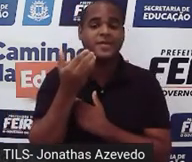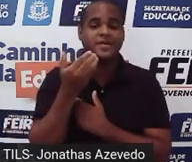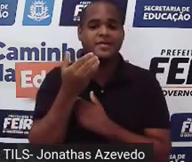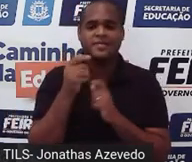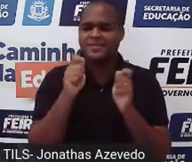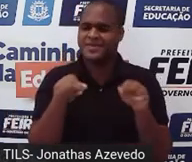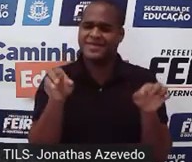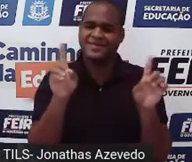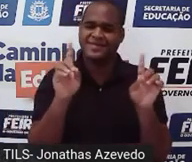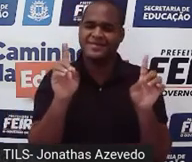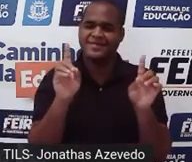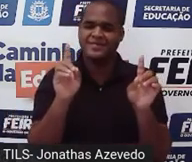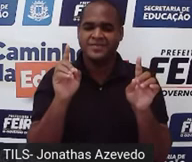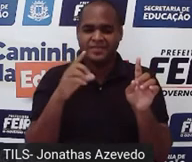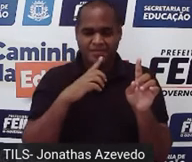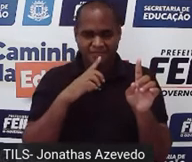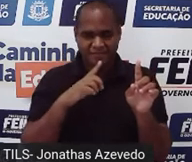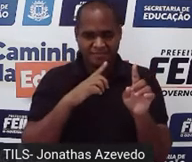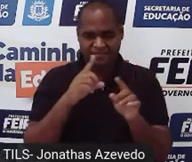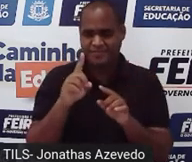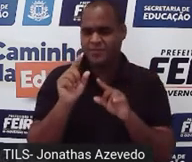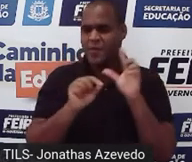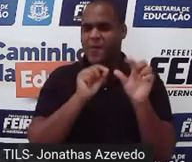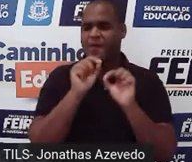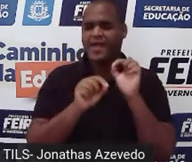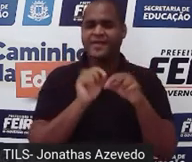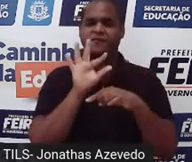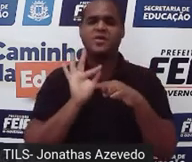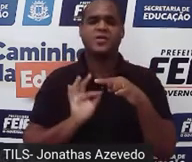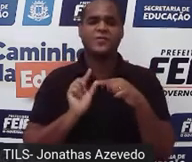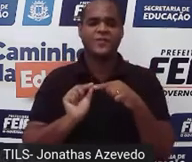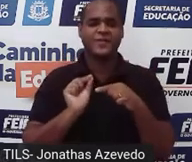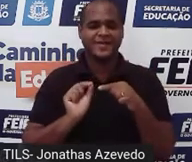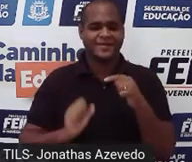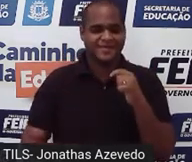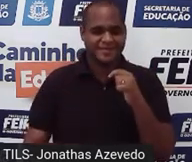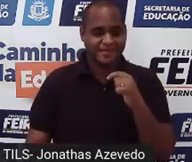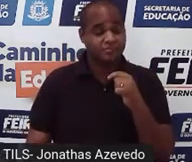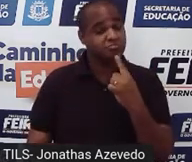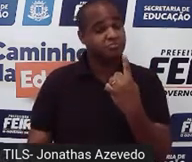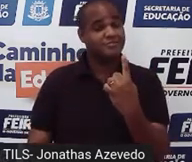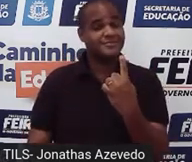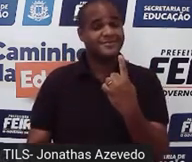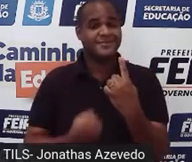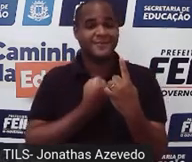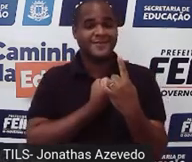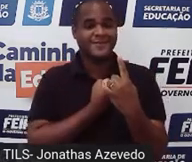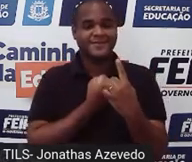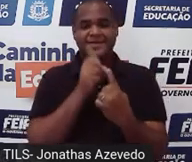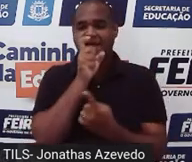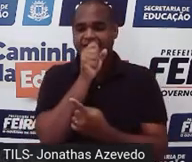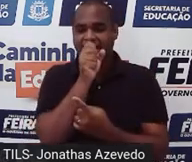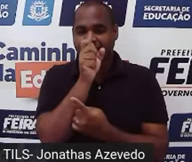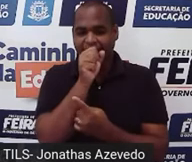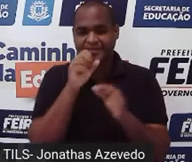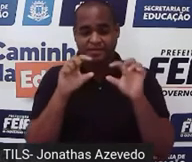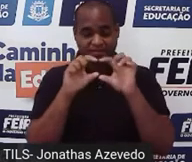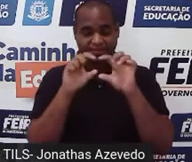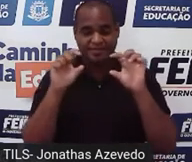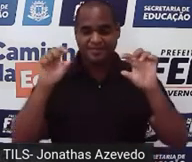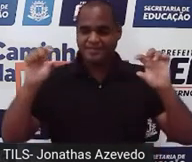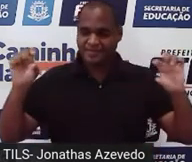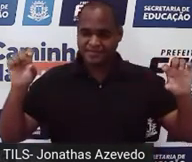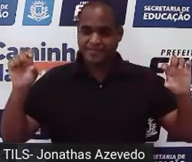precisa. O que é que essas frações têm em comum? O número 1 lá em cima, em laranja. Eu botei em laranja justamente